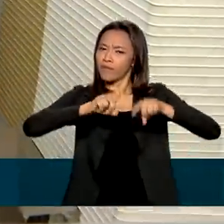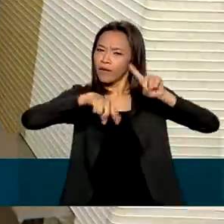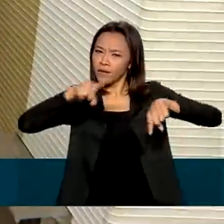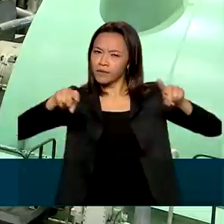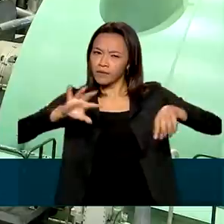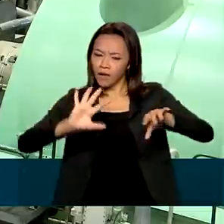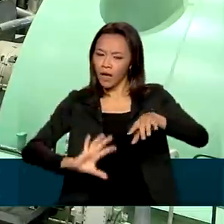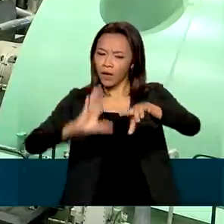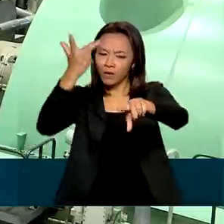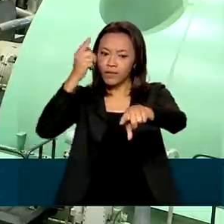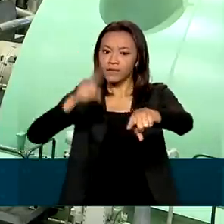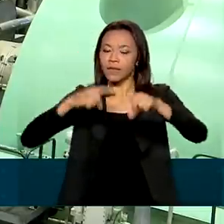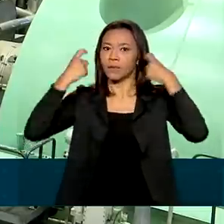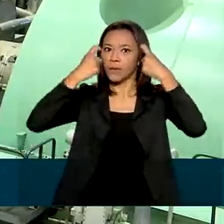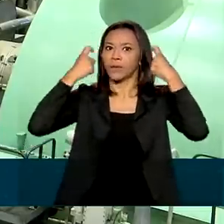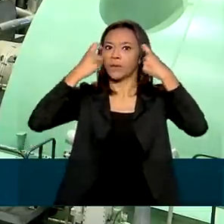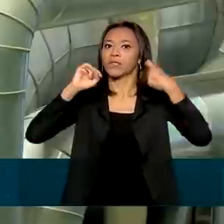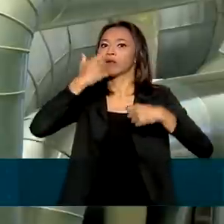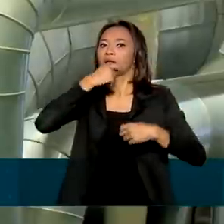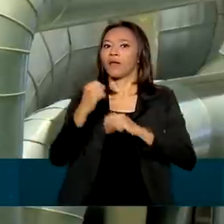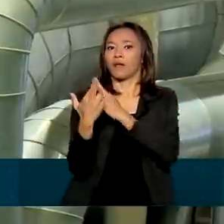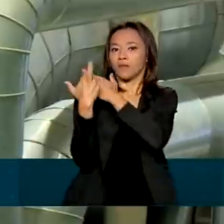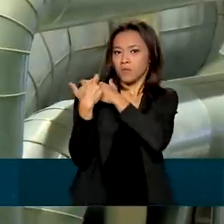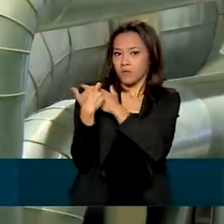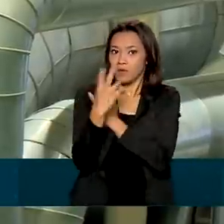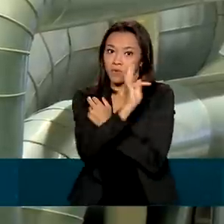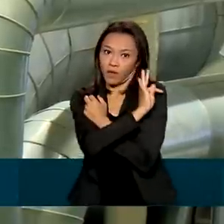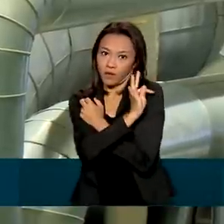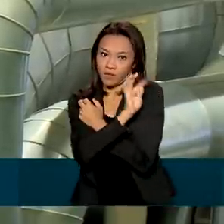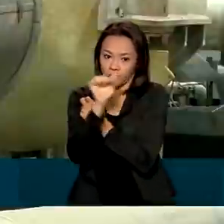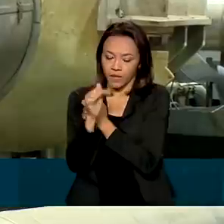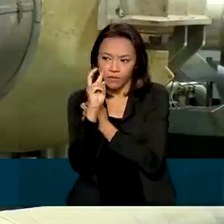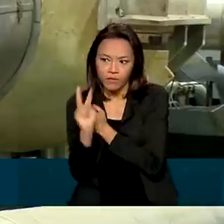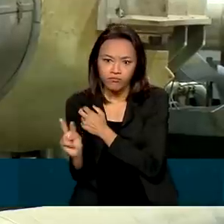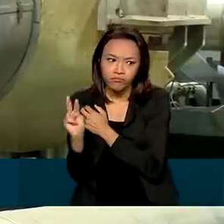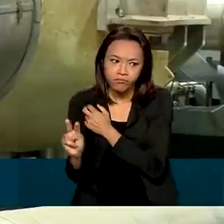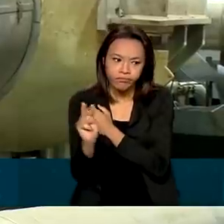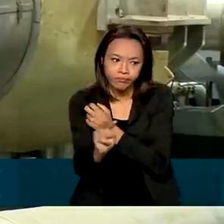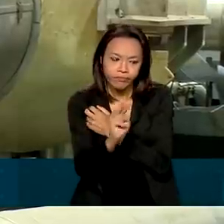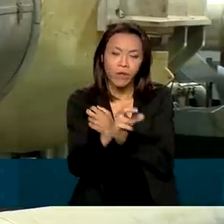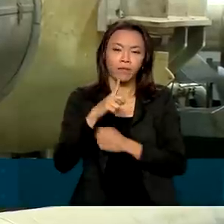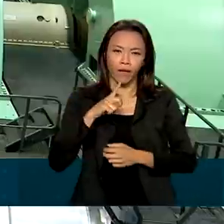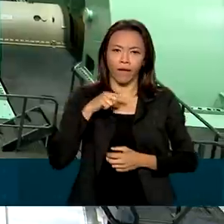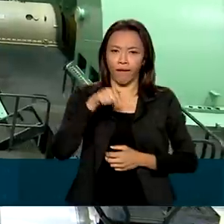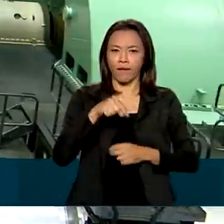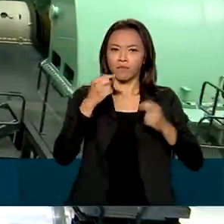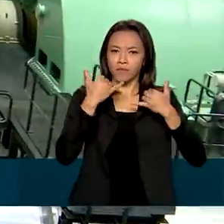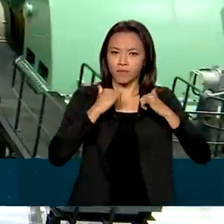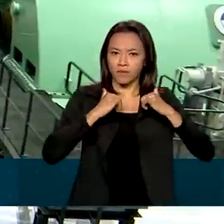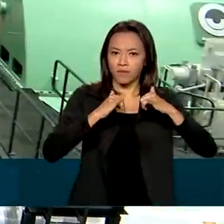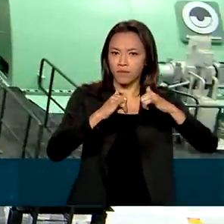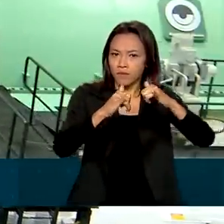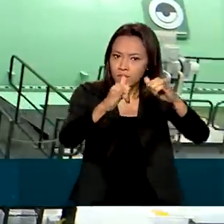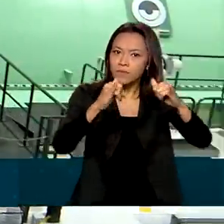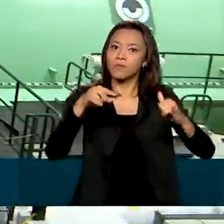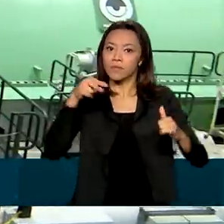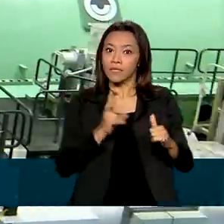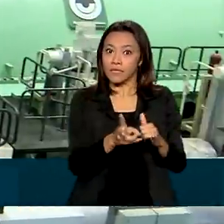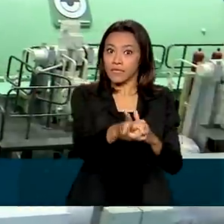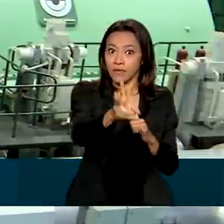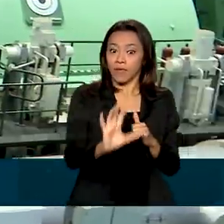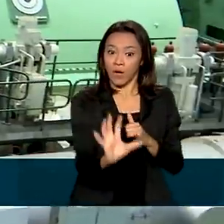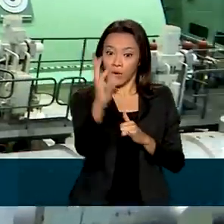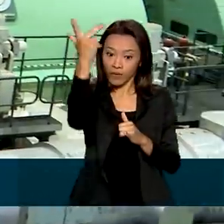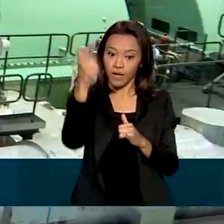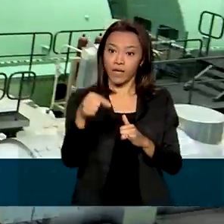motivo de preocupação para o operador nacional do sistema, pois a gente tem não só essa energia gerada de forma constante, com